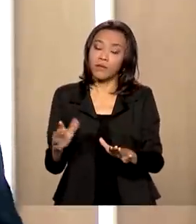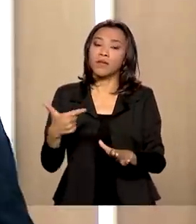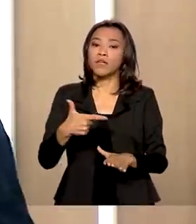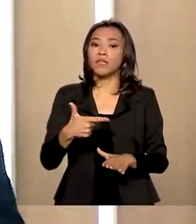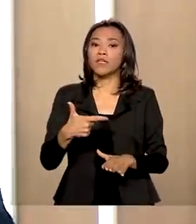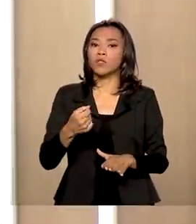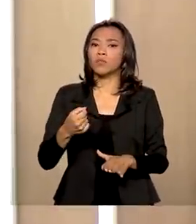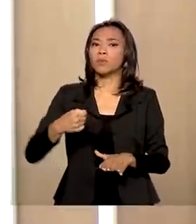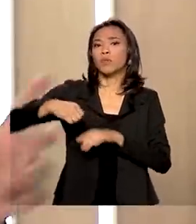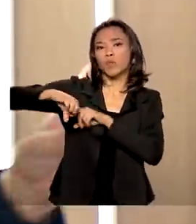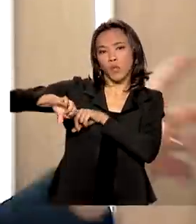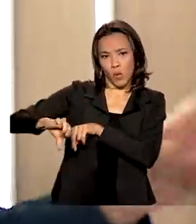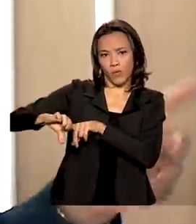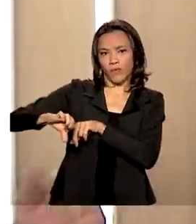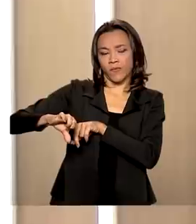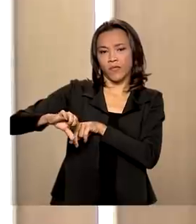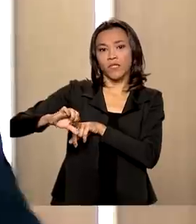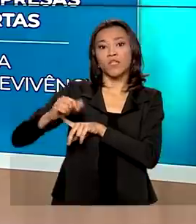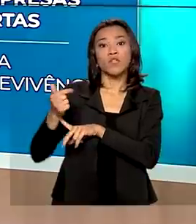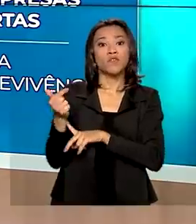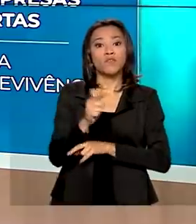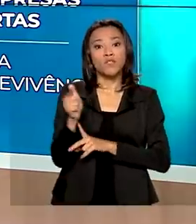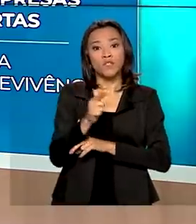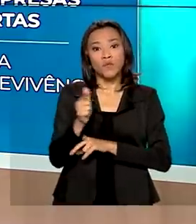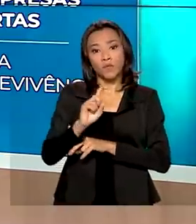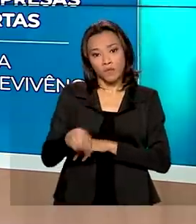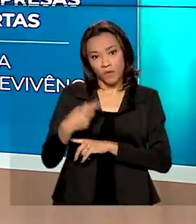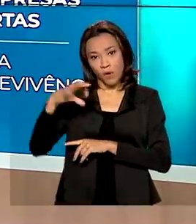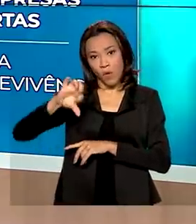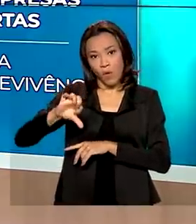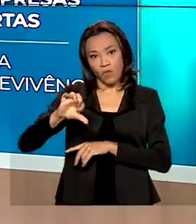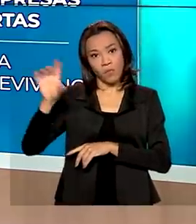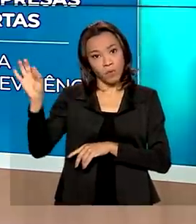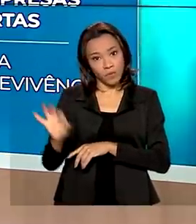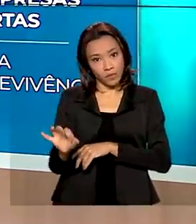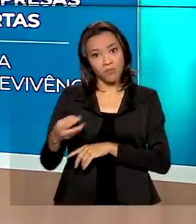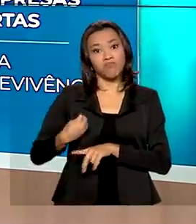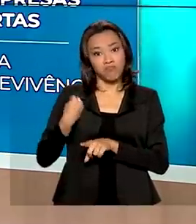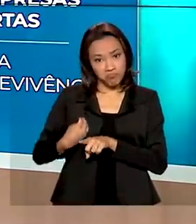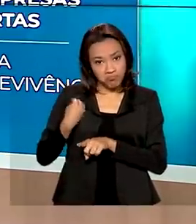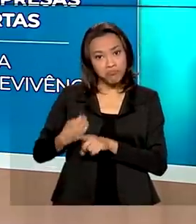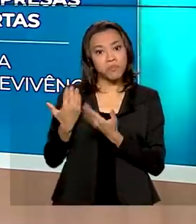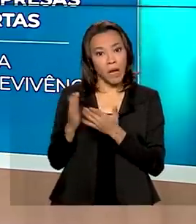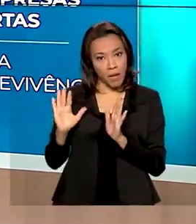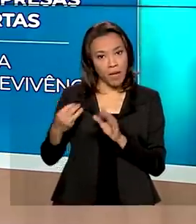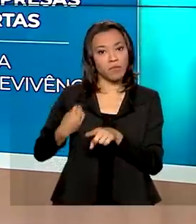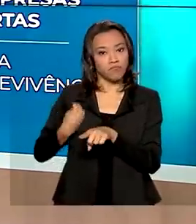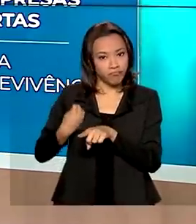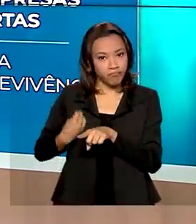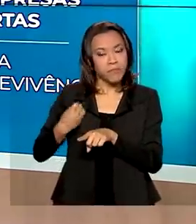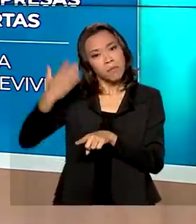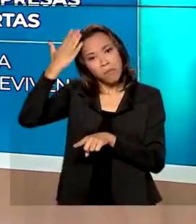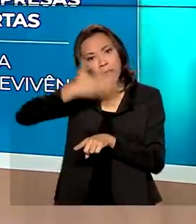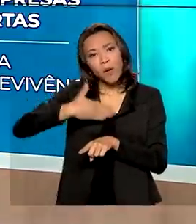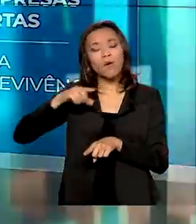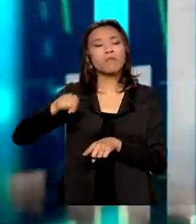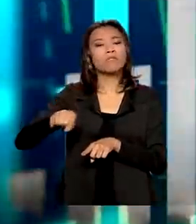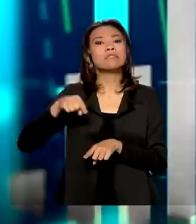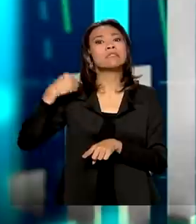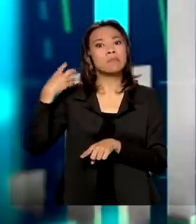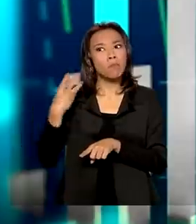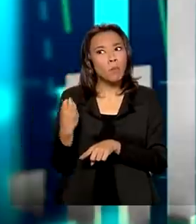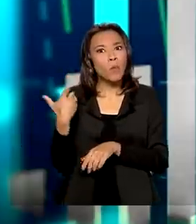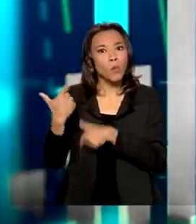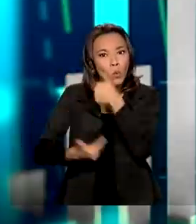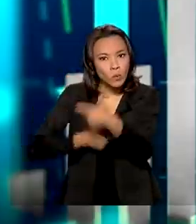um pouco mais de 10 anos atrás, apenas 22,9% delas sobreviveu. O que demonstra que existe ainda muito trabalho